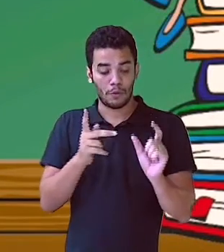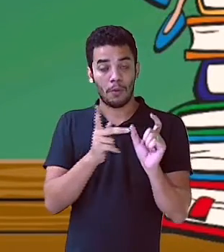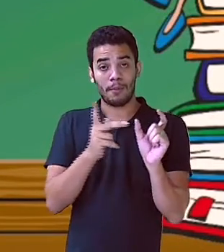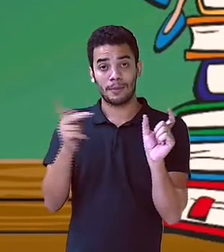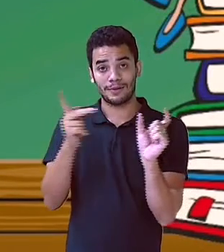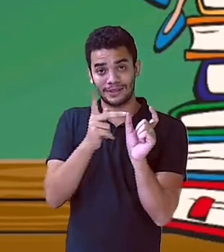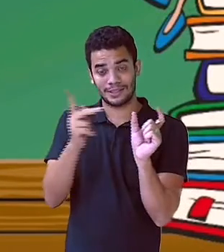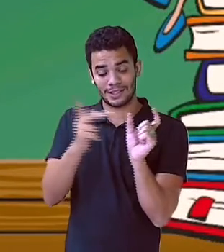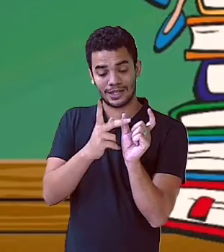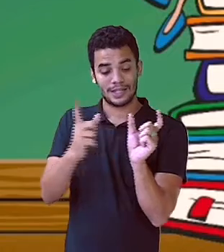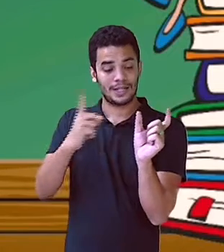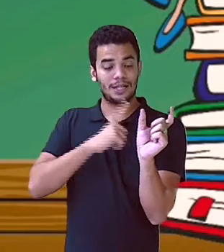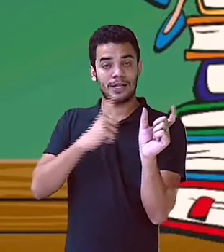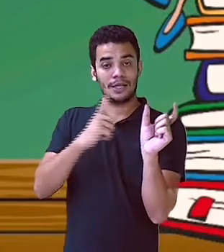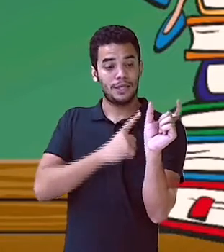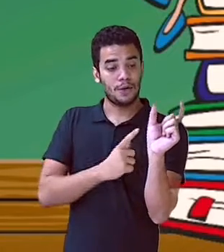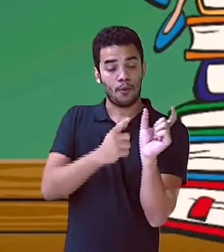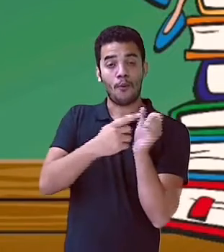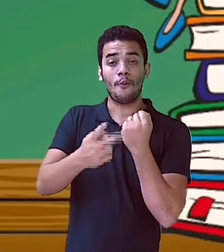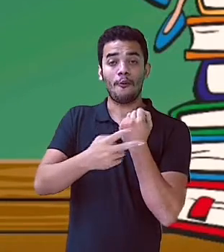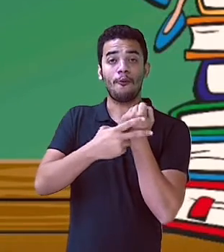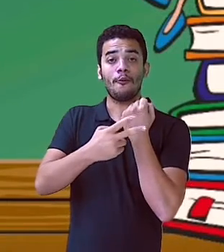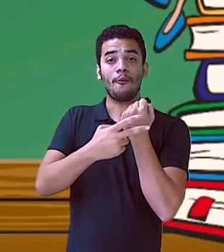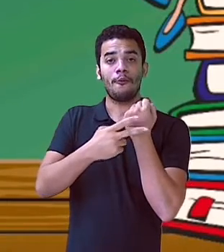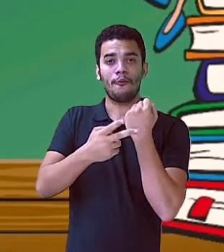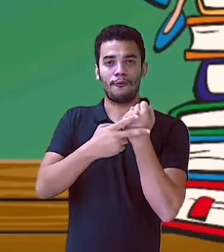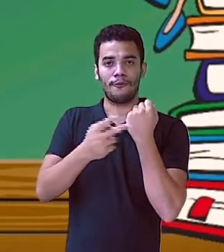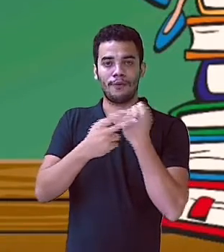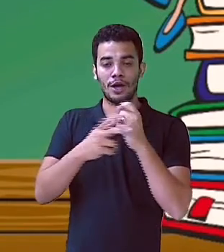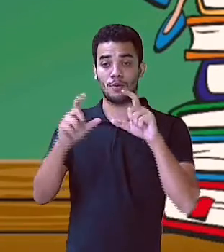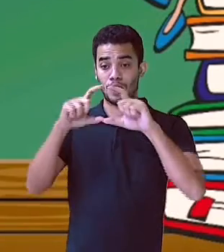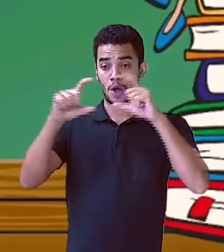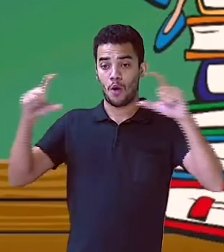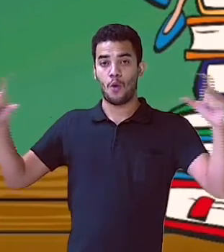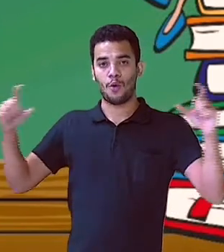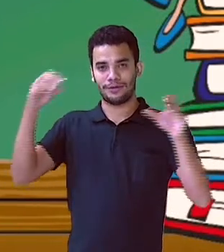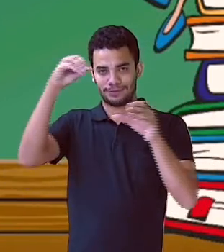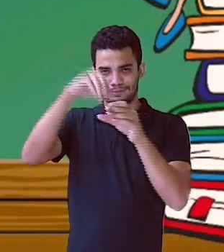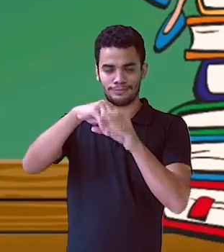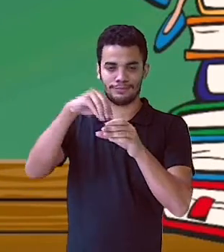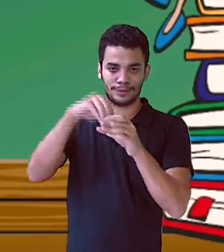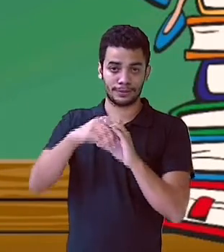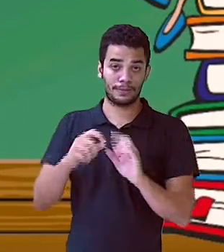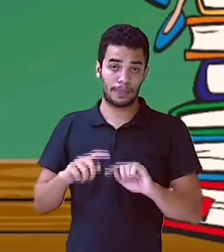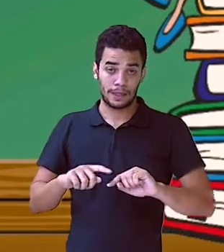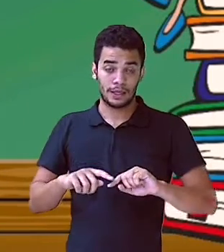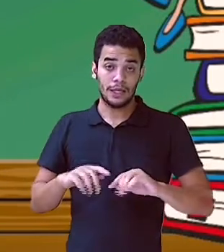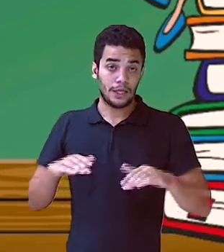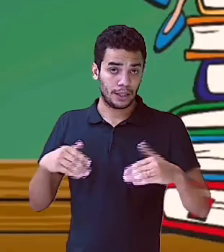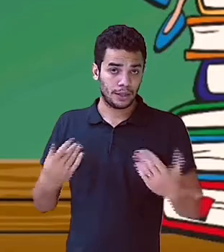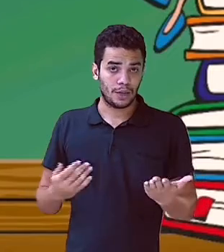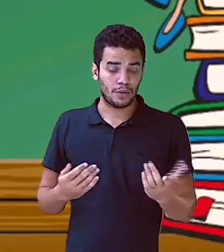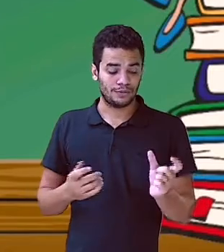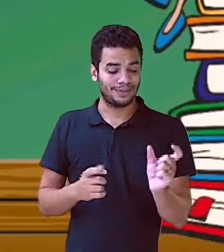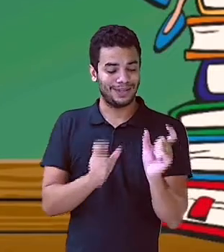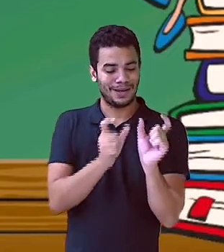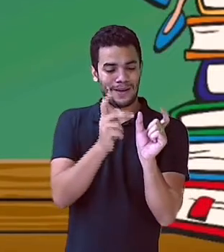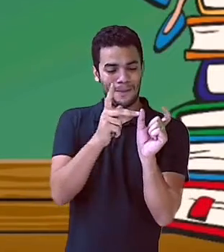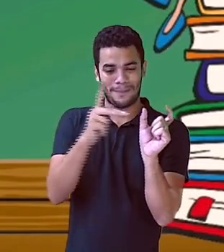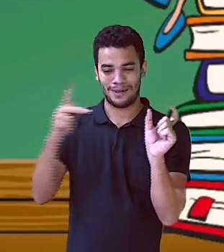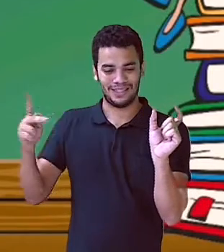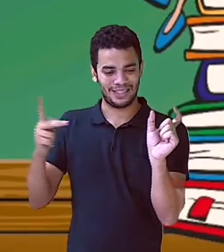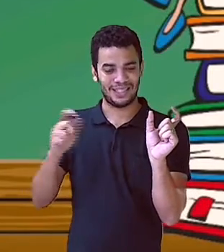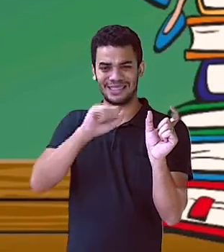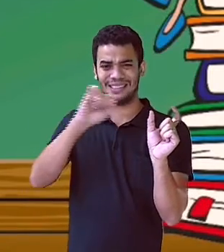o verbo. Portanto, não existe predicado que não possua verbo. O predicado é